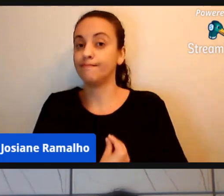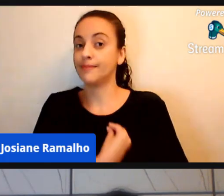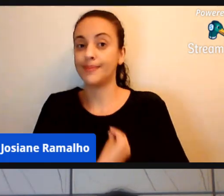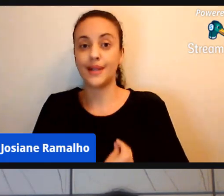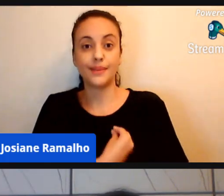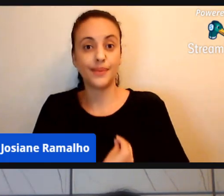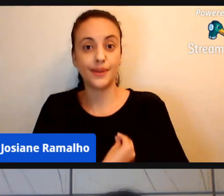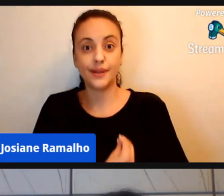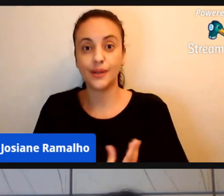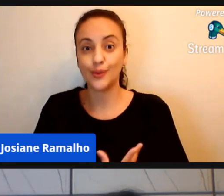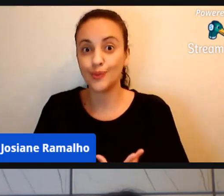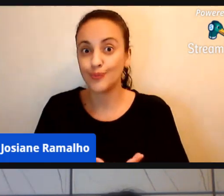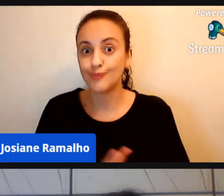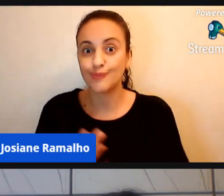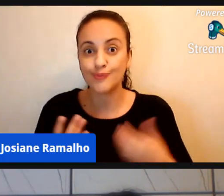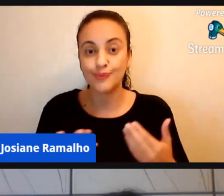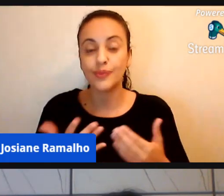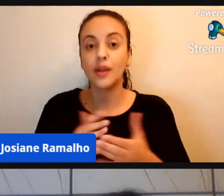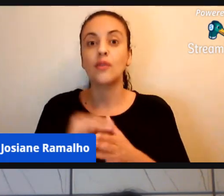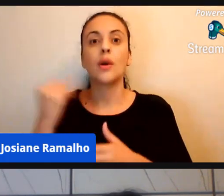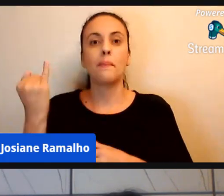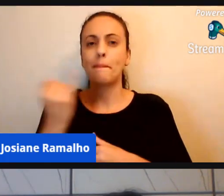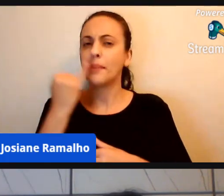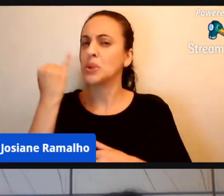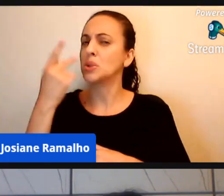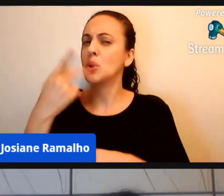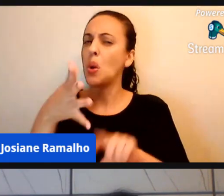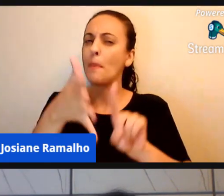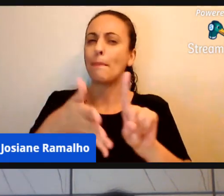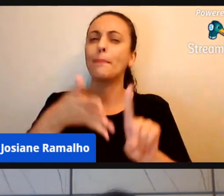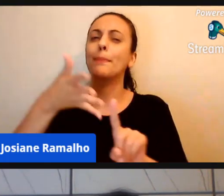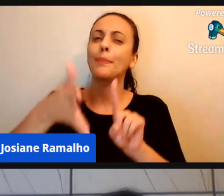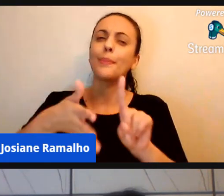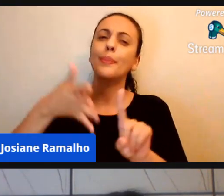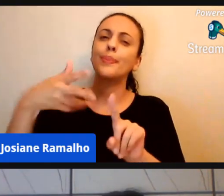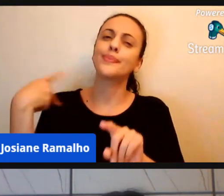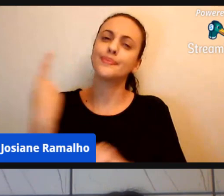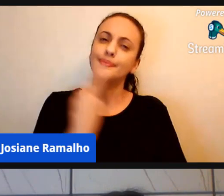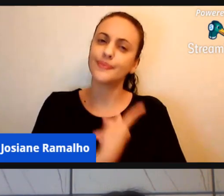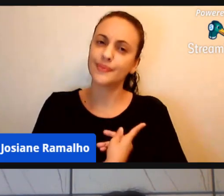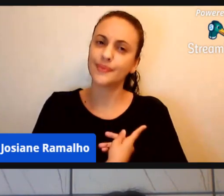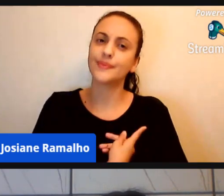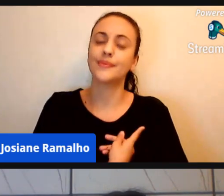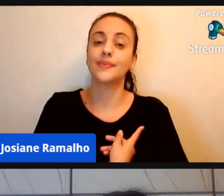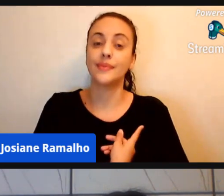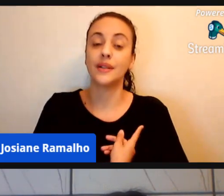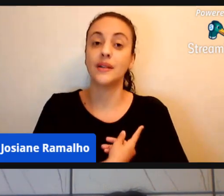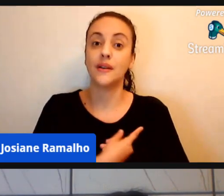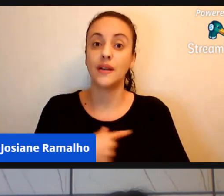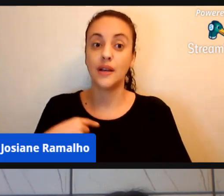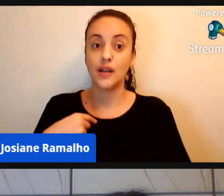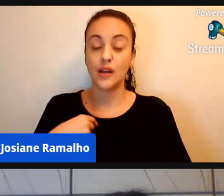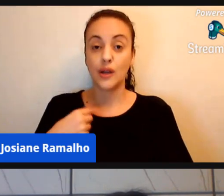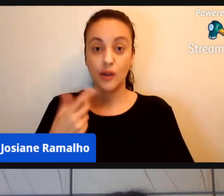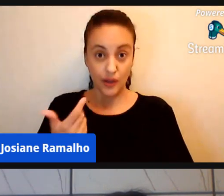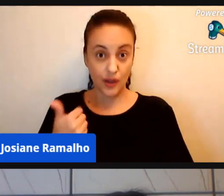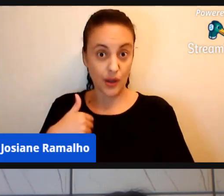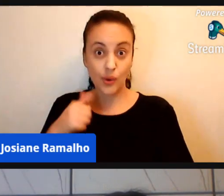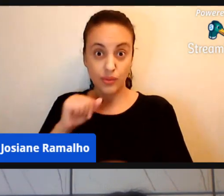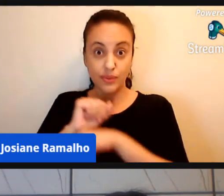foi muito importante a fala do senhor para nós, ela só veio a brilhantar a nossa formação, e eu espero que os